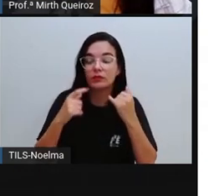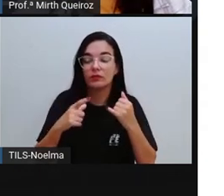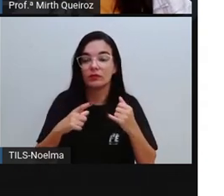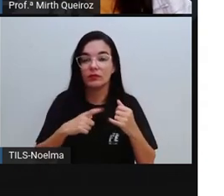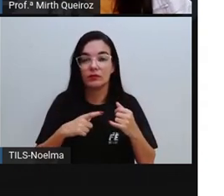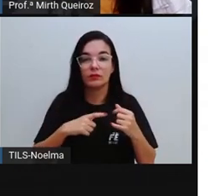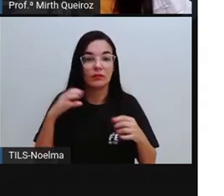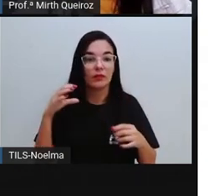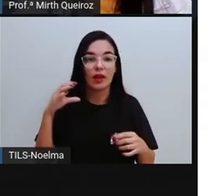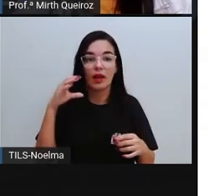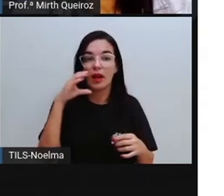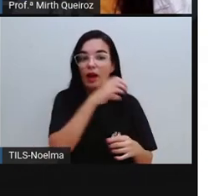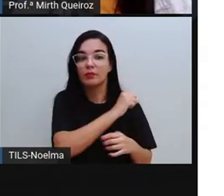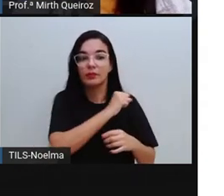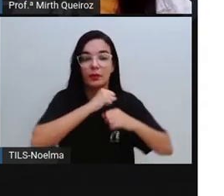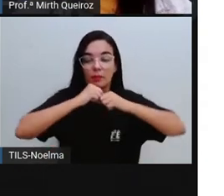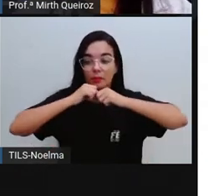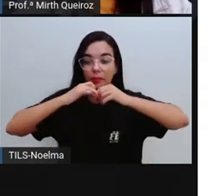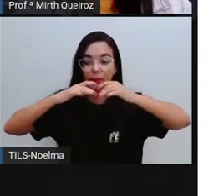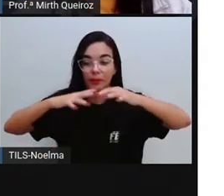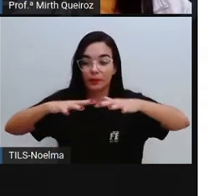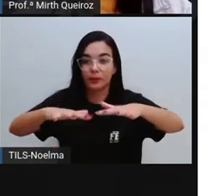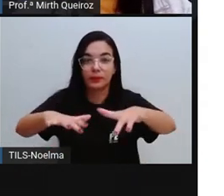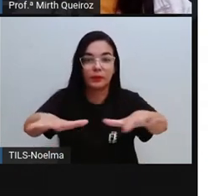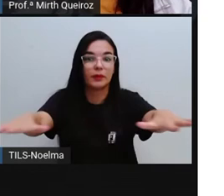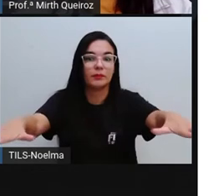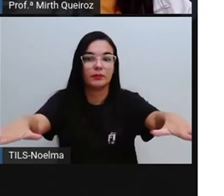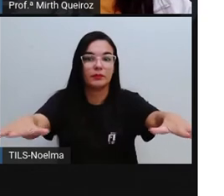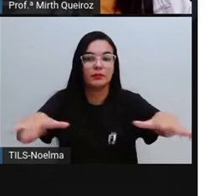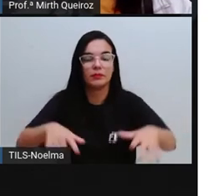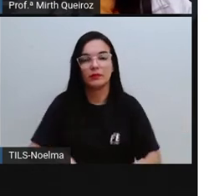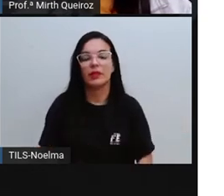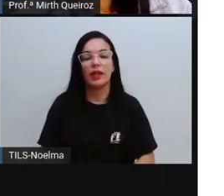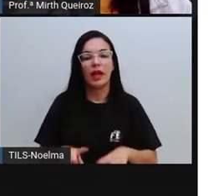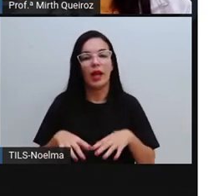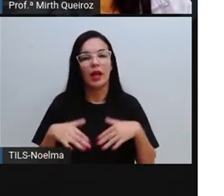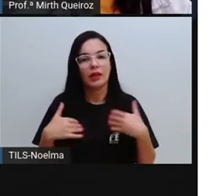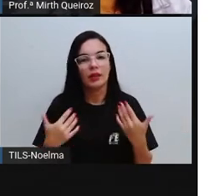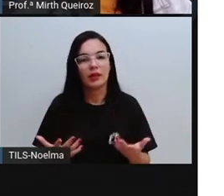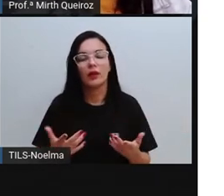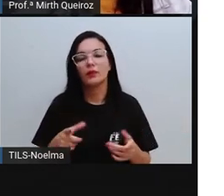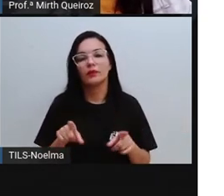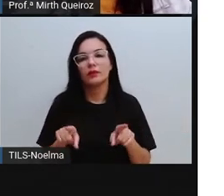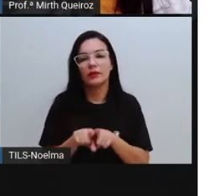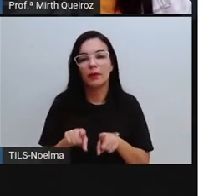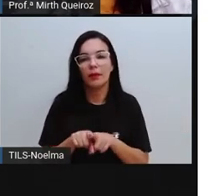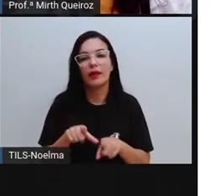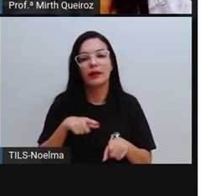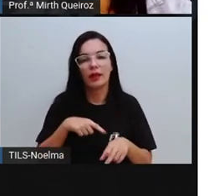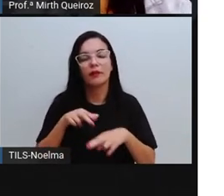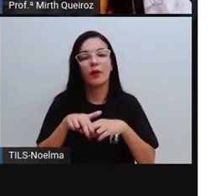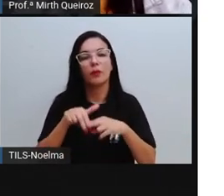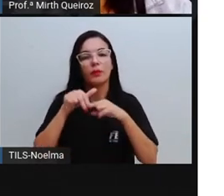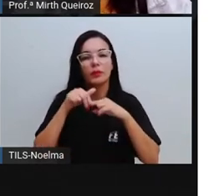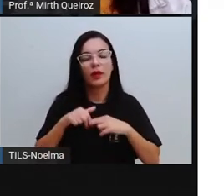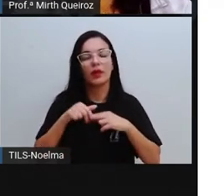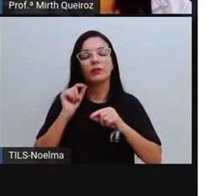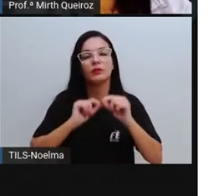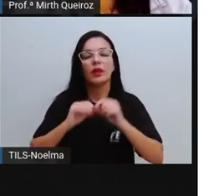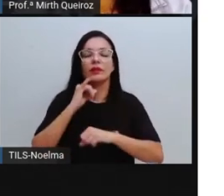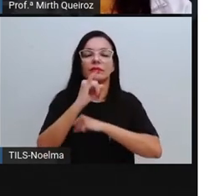elas se propagam muito rápido. E isso se deu graças a IAQ, a esse